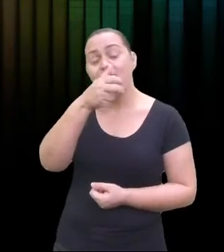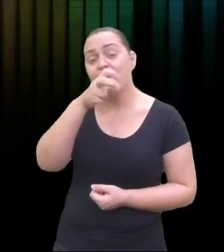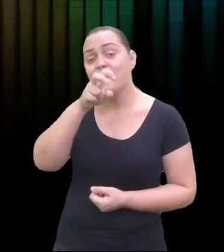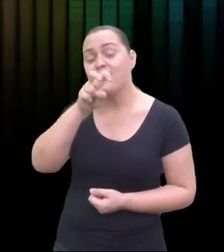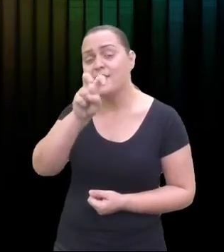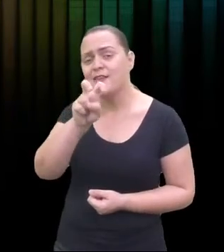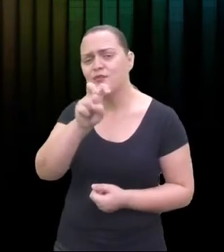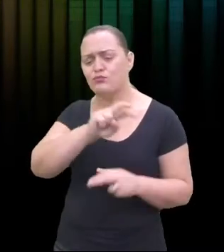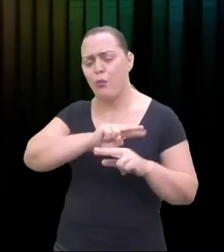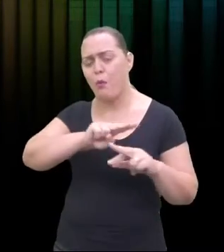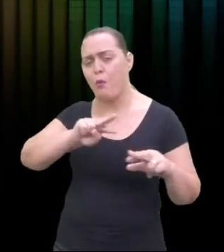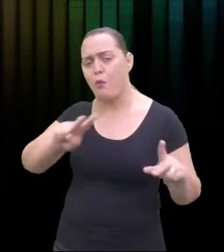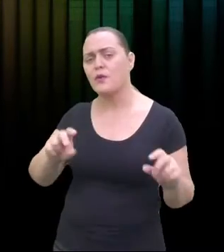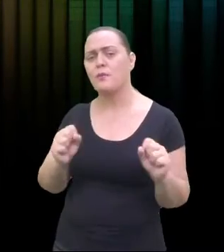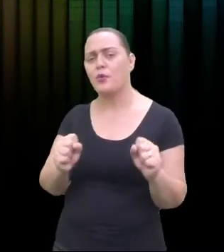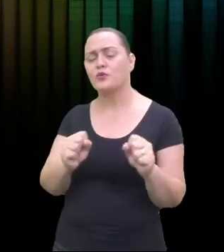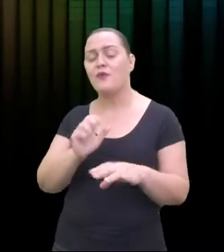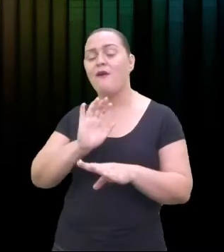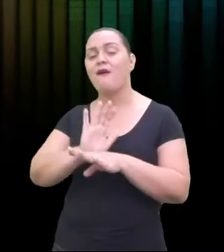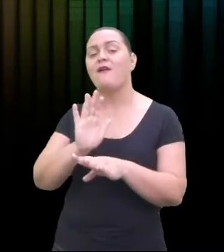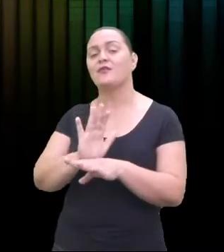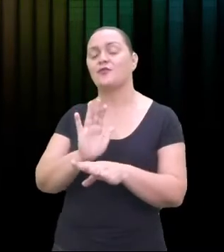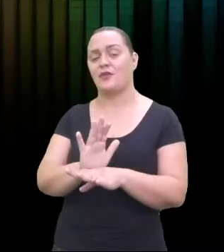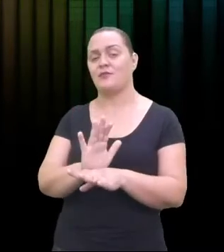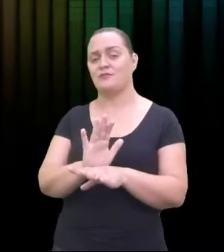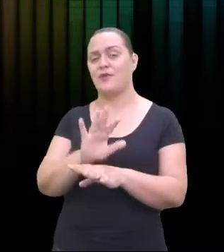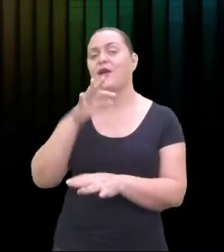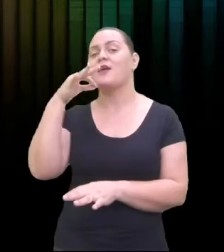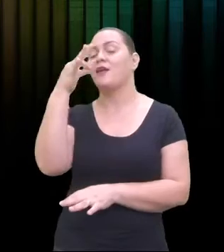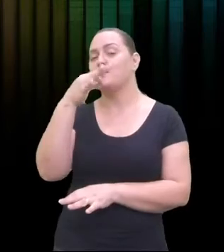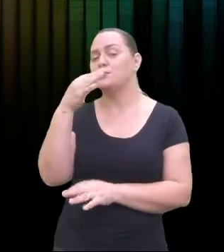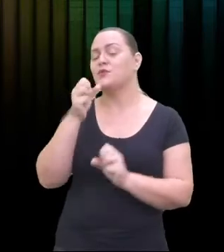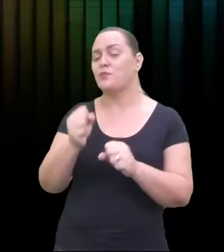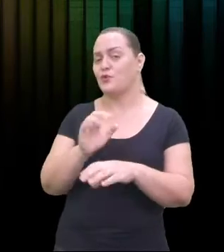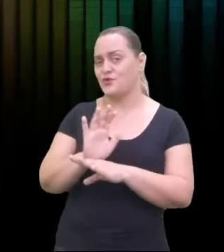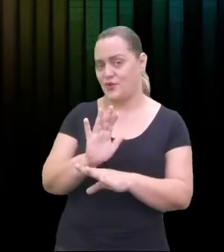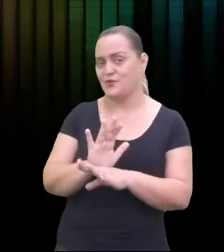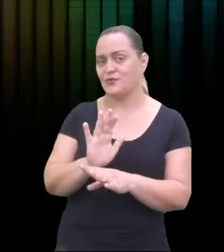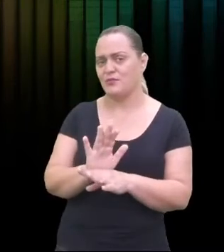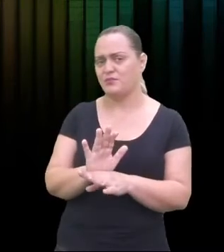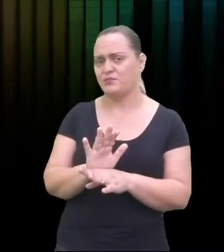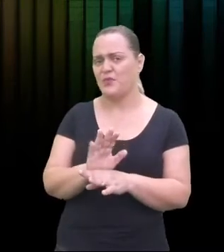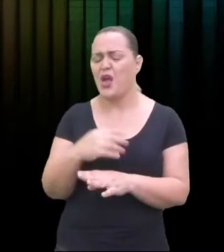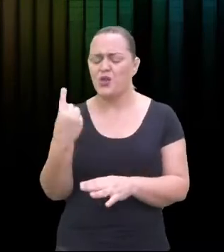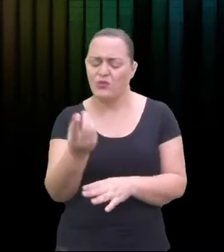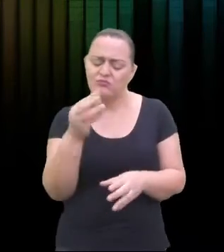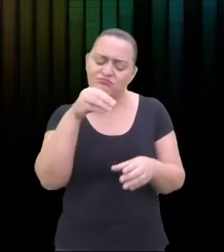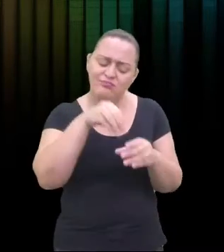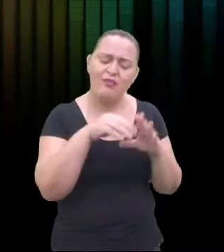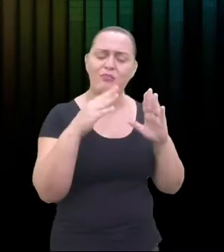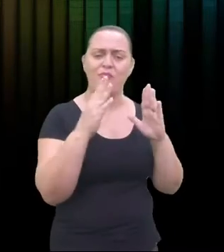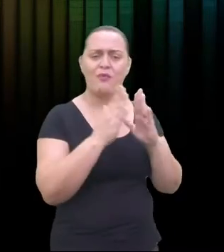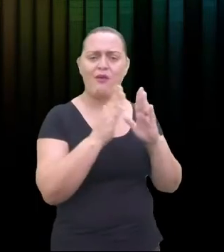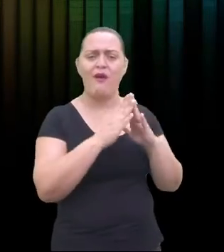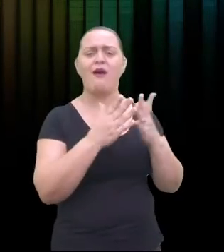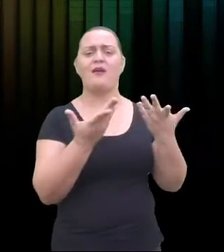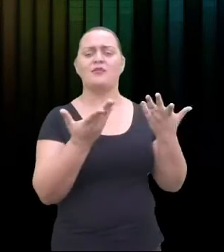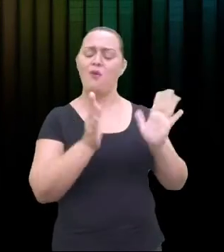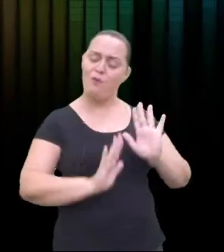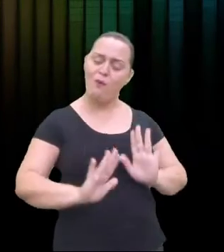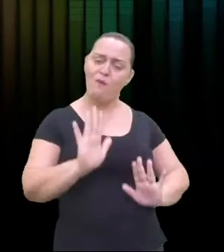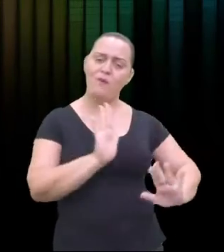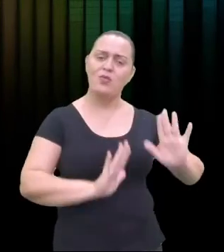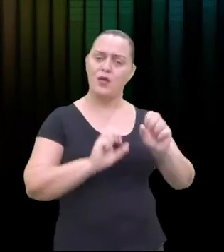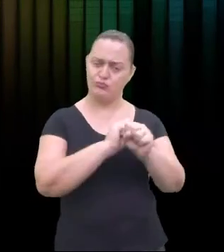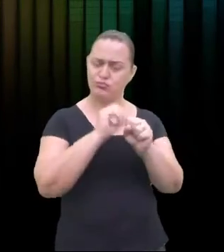tempos de pandemia, estamos todos em casa, tentando ao máximo nos cuidar. Vamos aprender o que nós